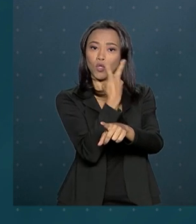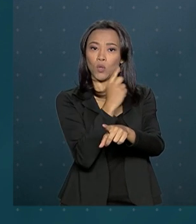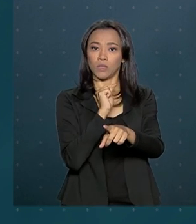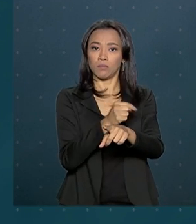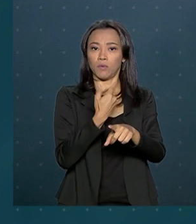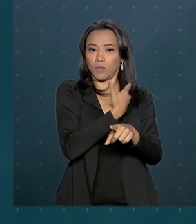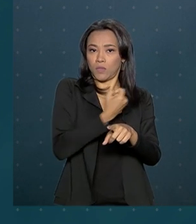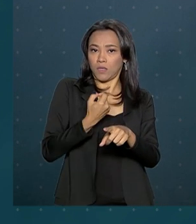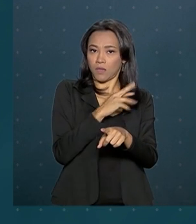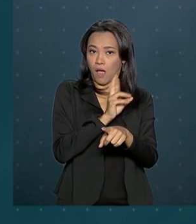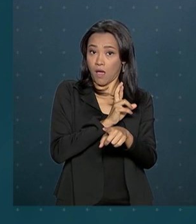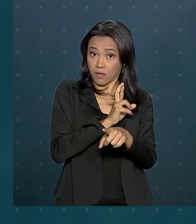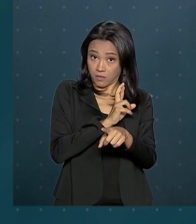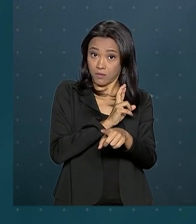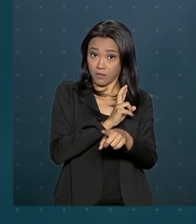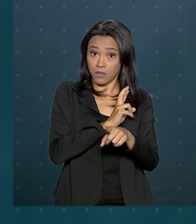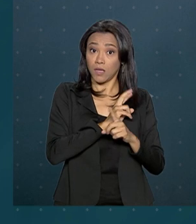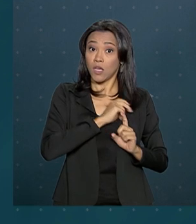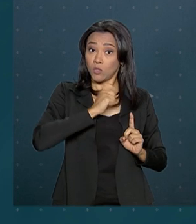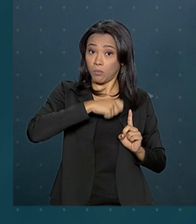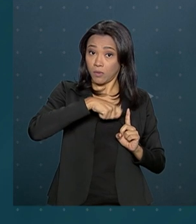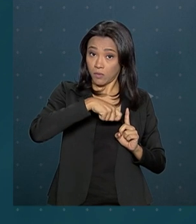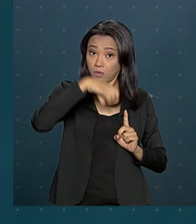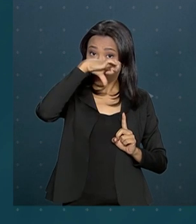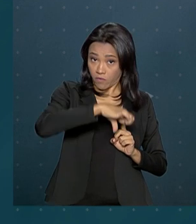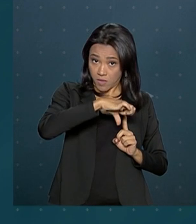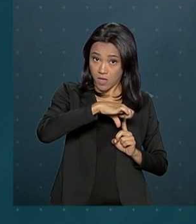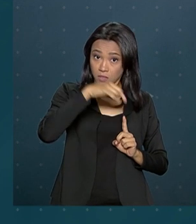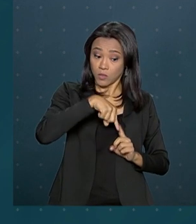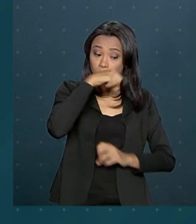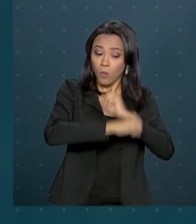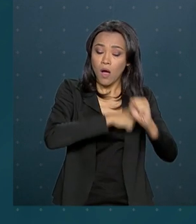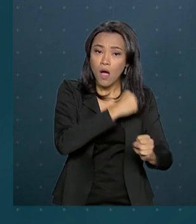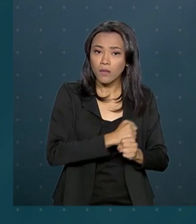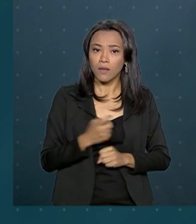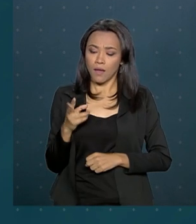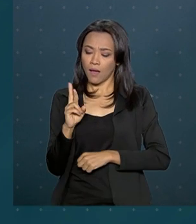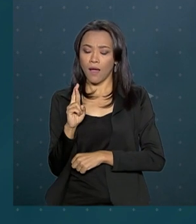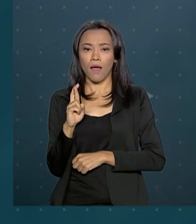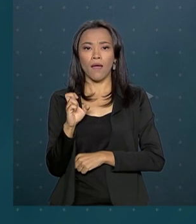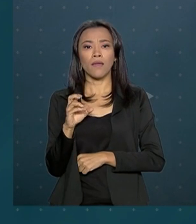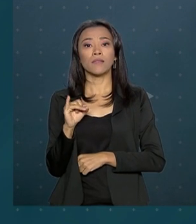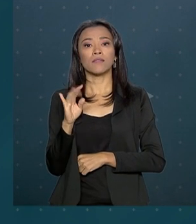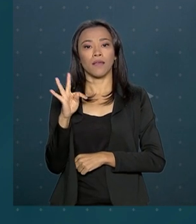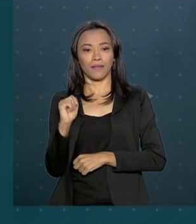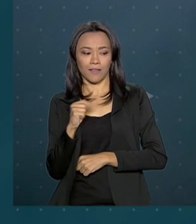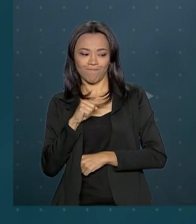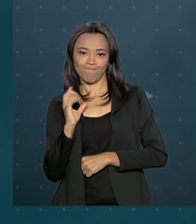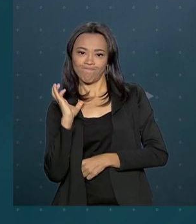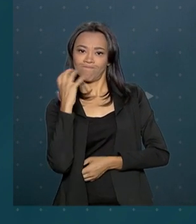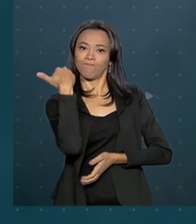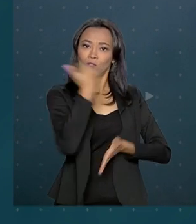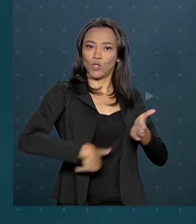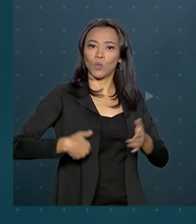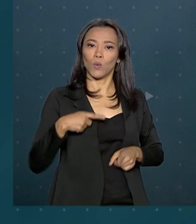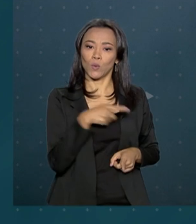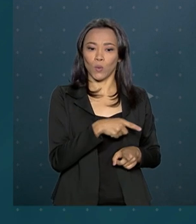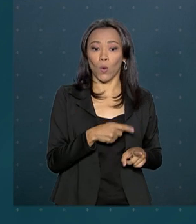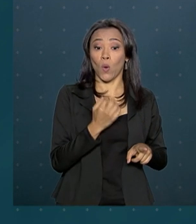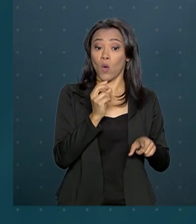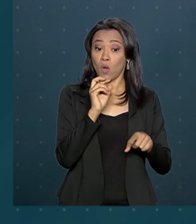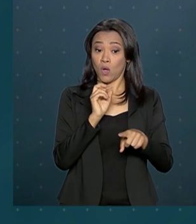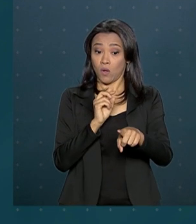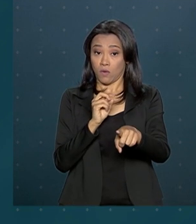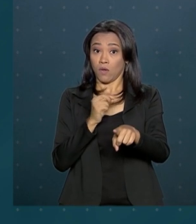.200,00. Nos últimos nove meses do ano, a Receita Federal passou então a descontar R$ 22,20